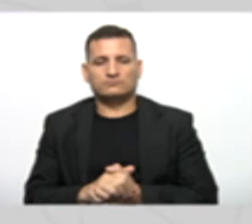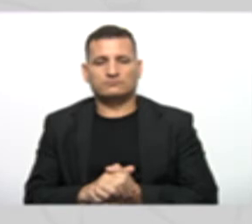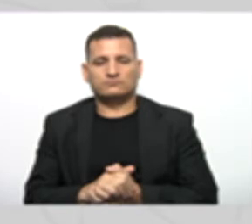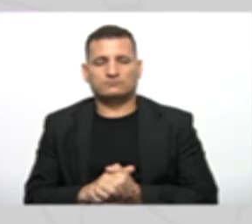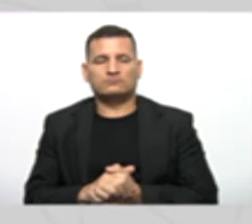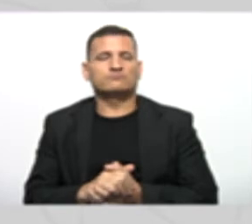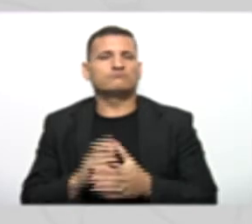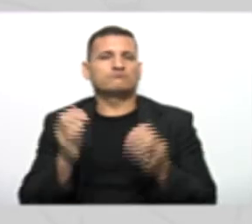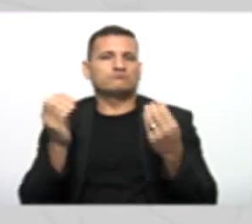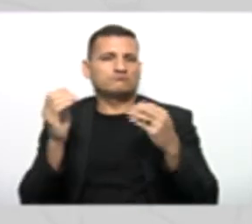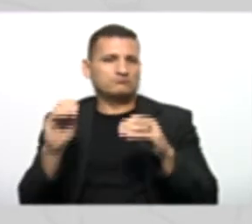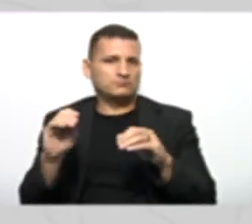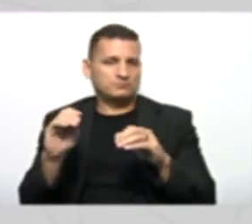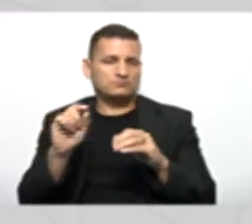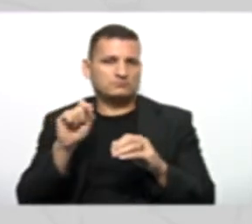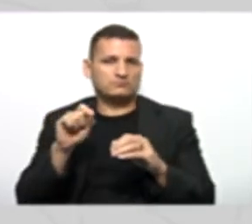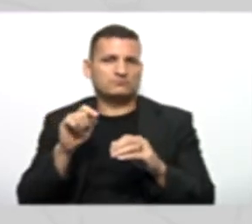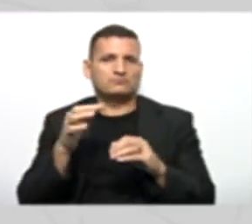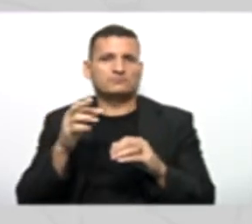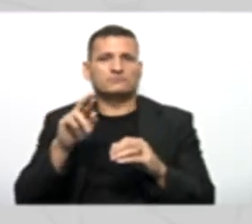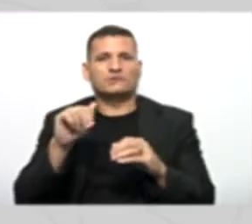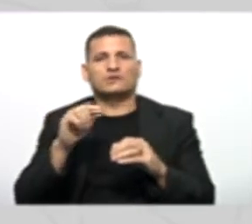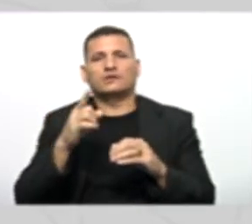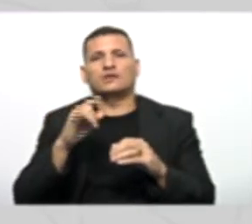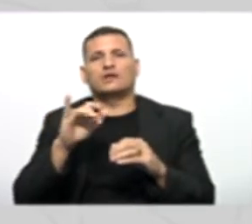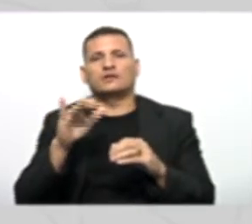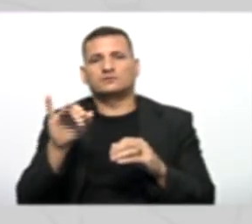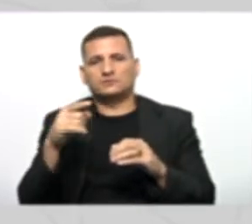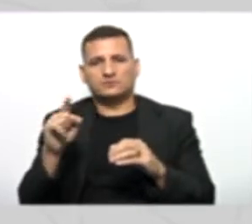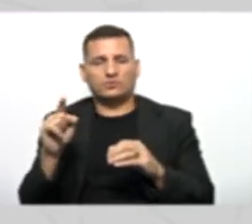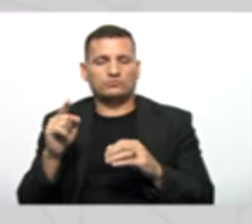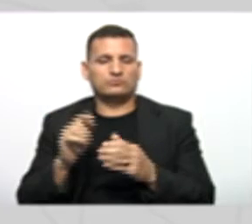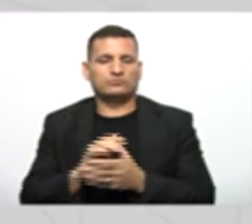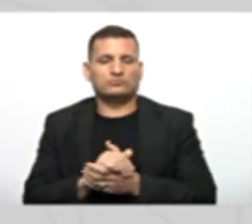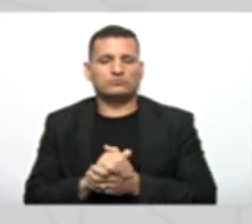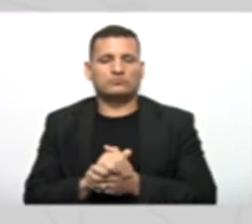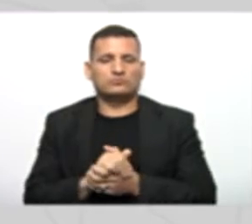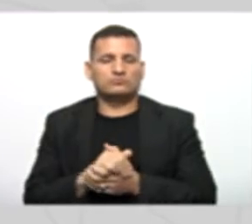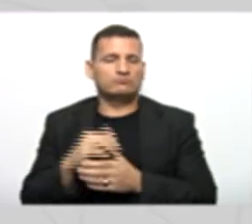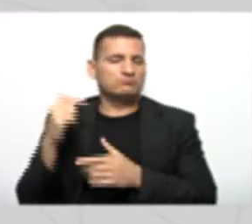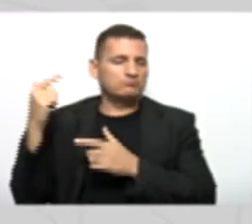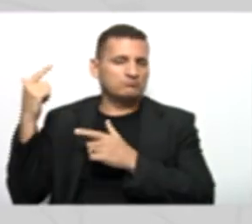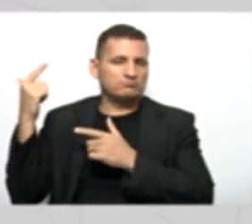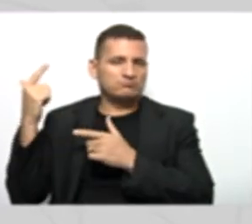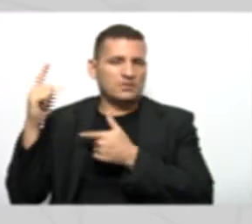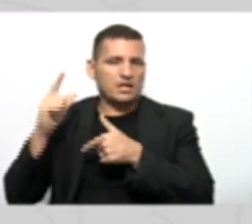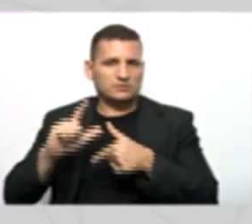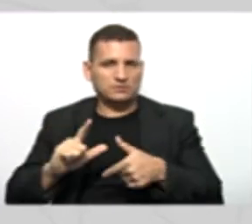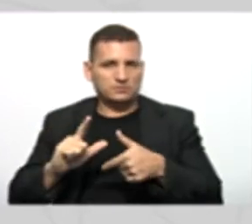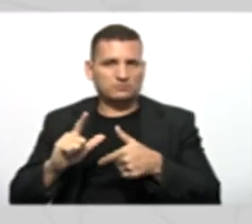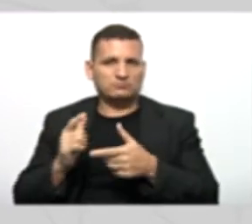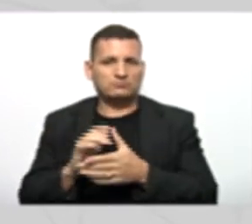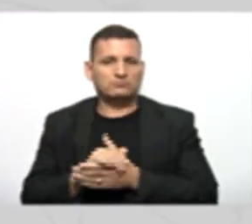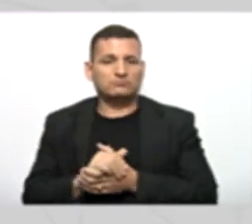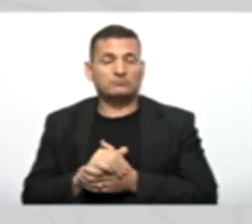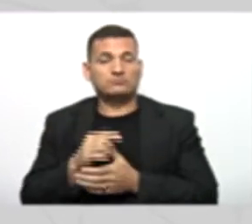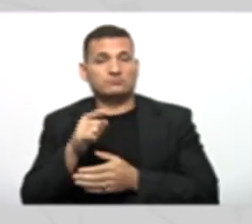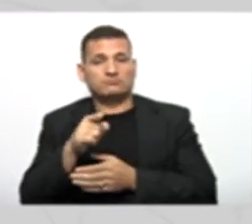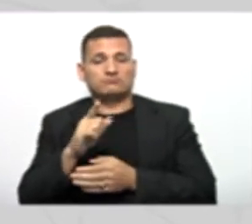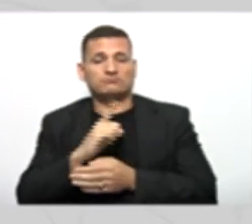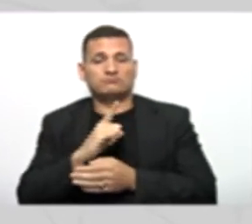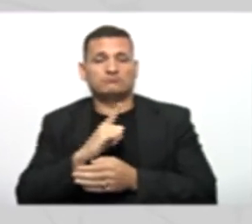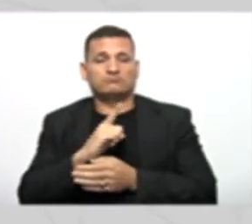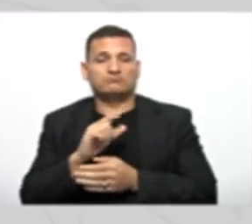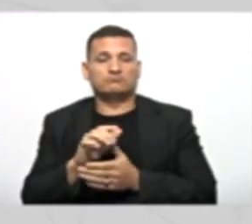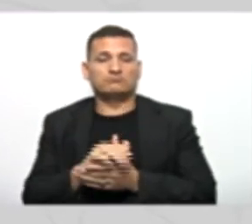uma tradição Genérica Aqui Não de um time Específico Feito isso Pessoal Nós temos aqui A nossa classe Pai